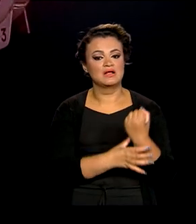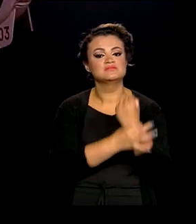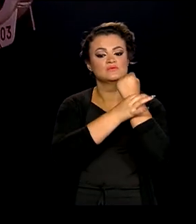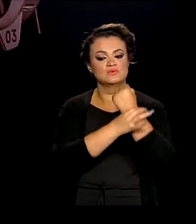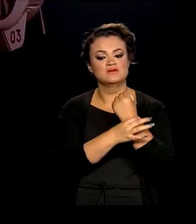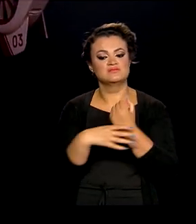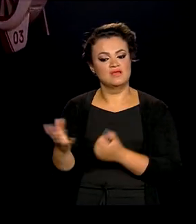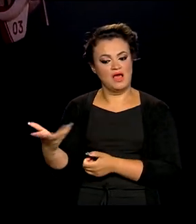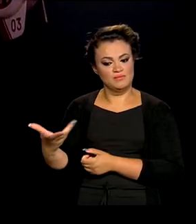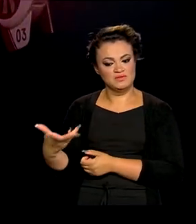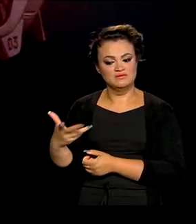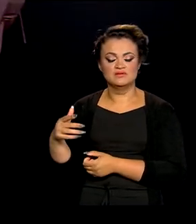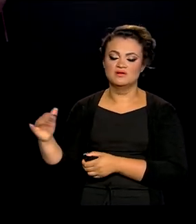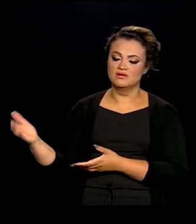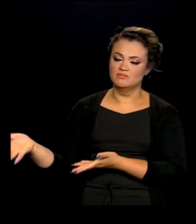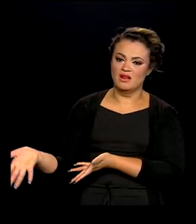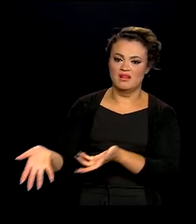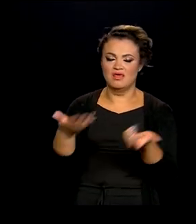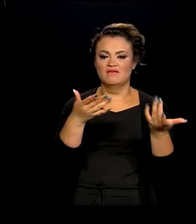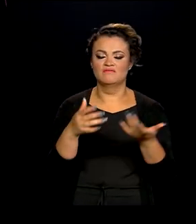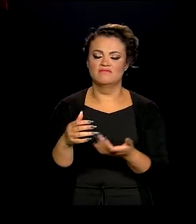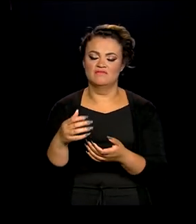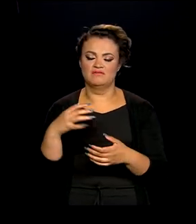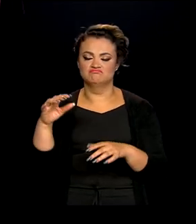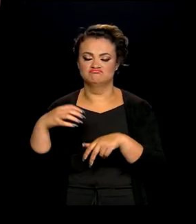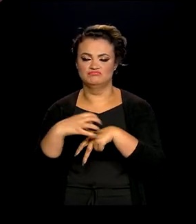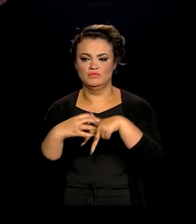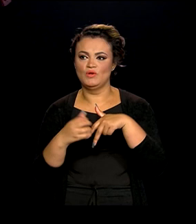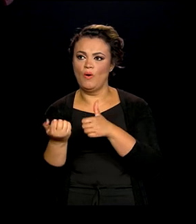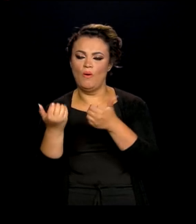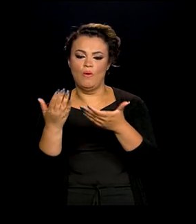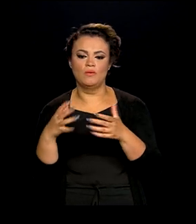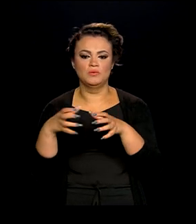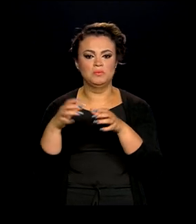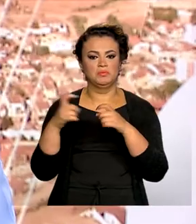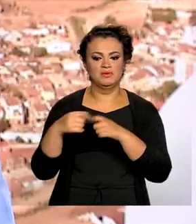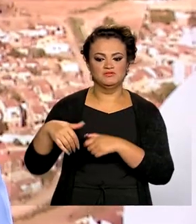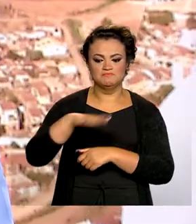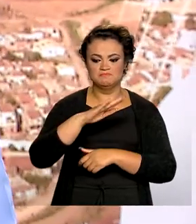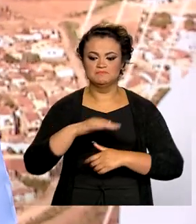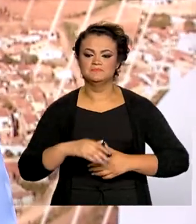e agilidade ao transporte de órgãos, tecidos e equipes médicas.